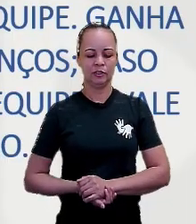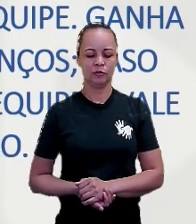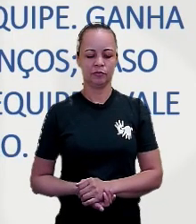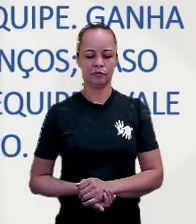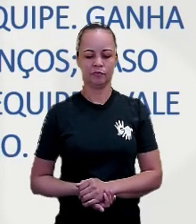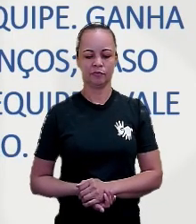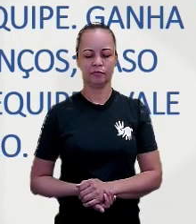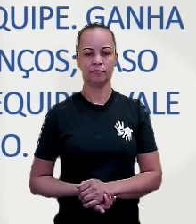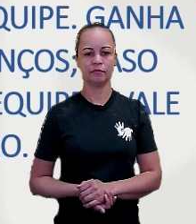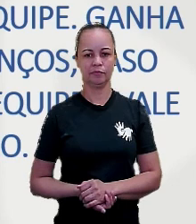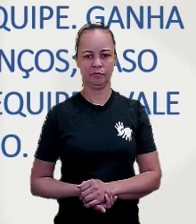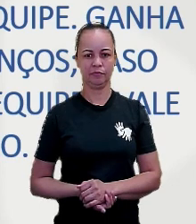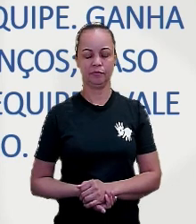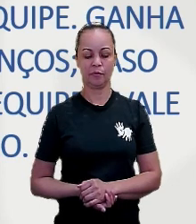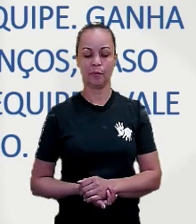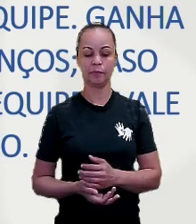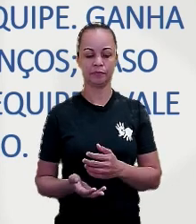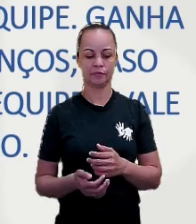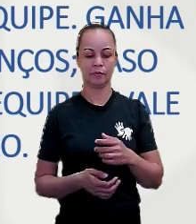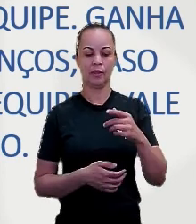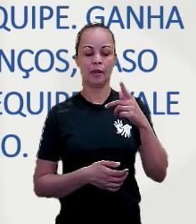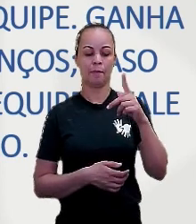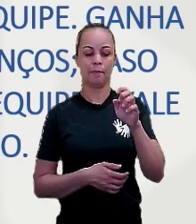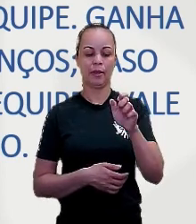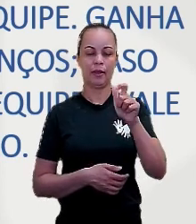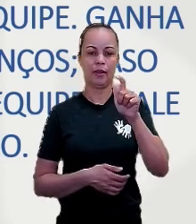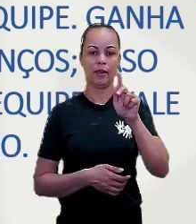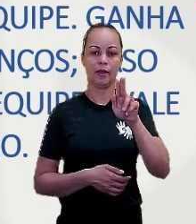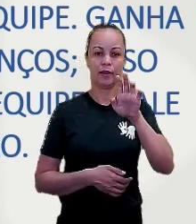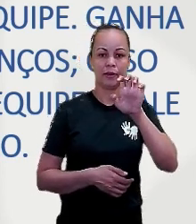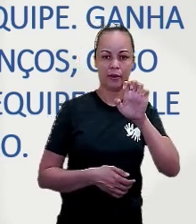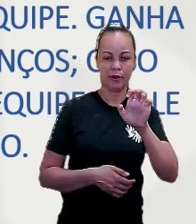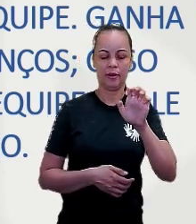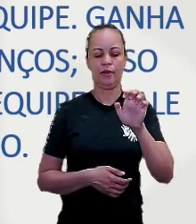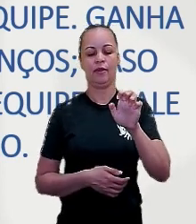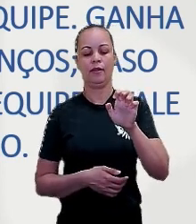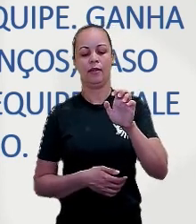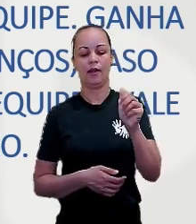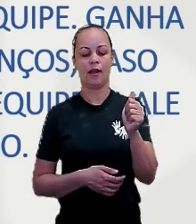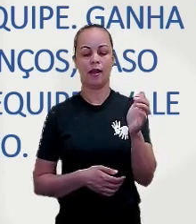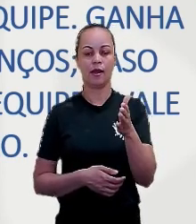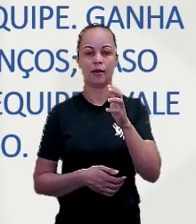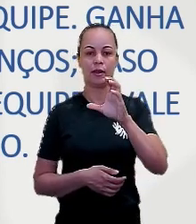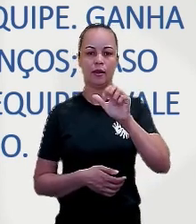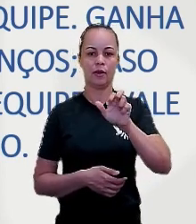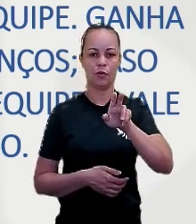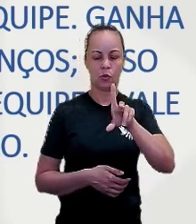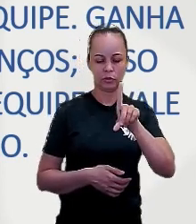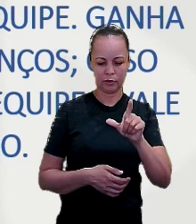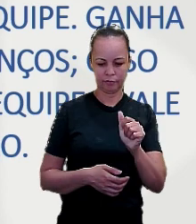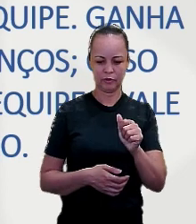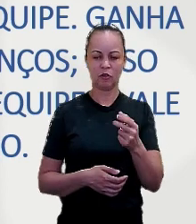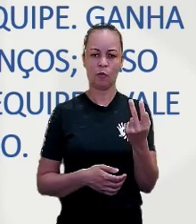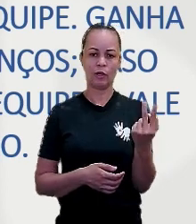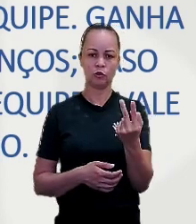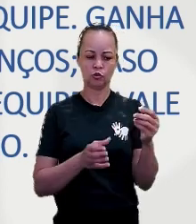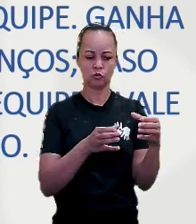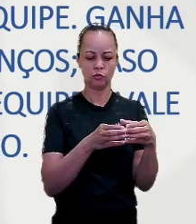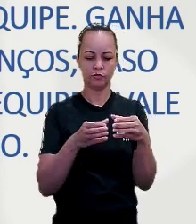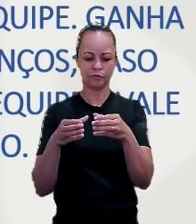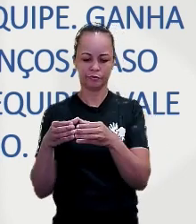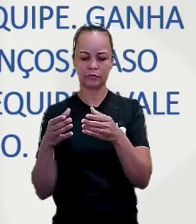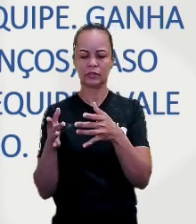Pegue a cauda. Formam-se duas ou mais equipes. Cada uma deve formar uma